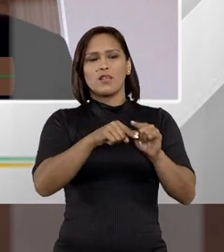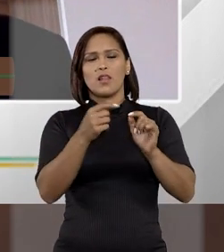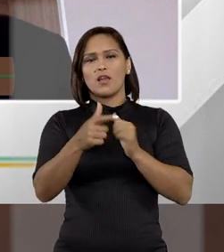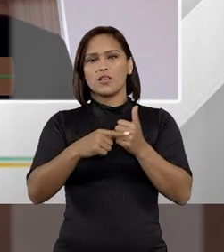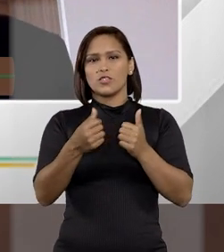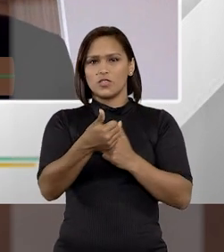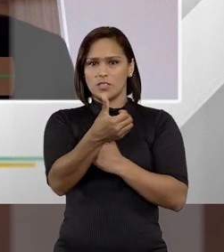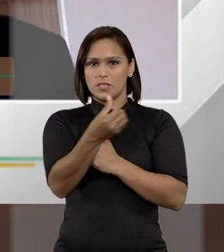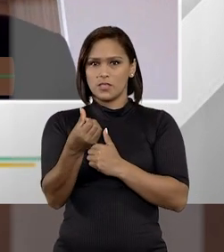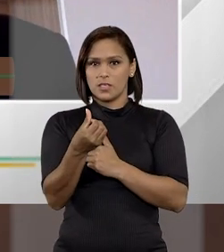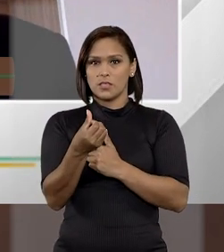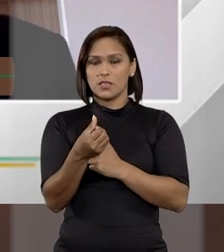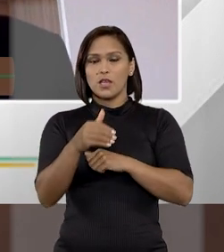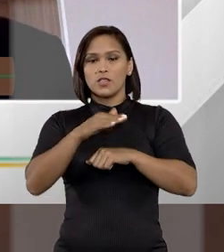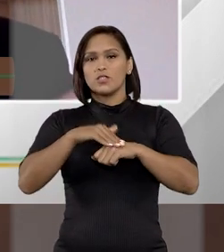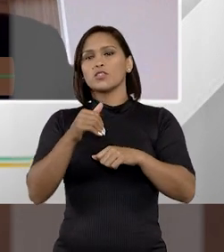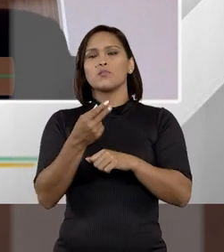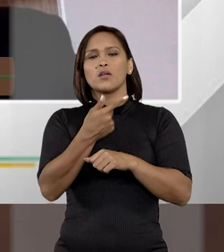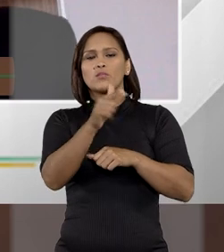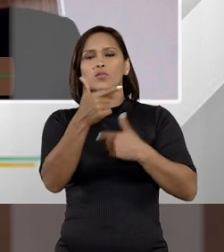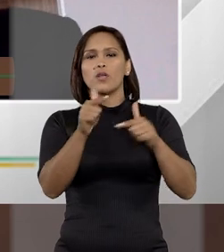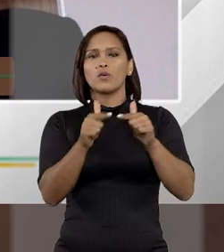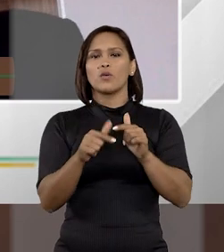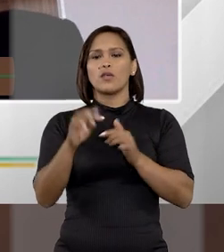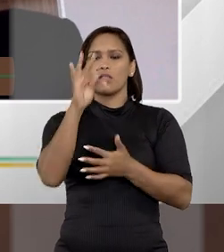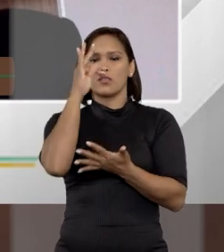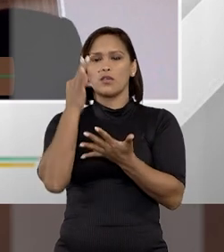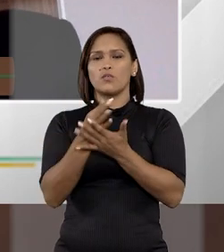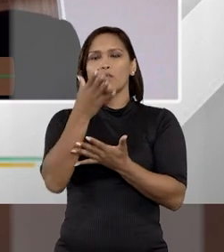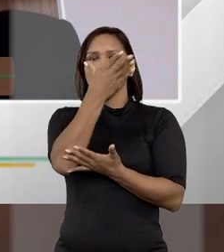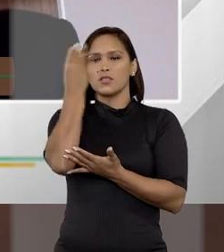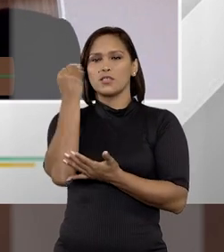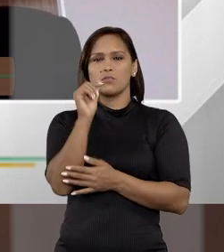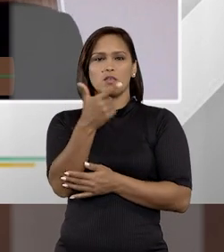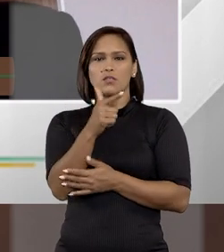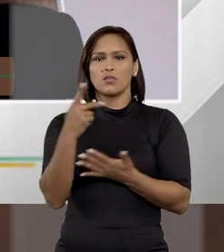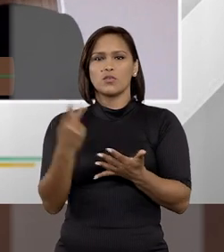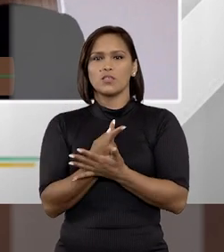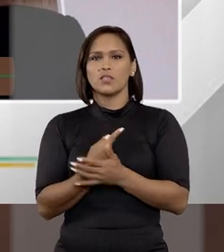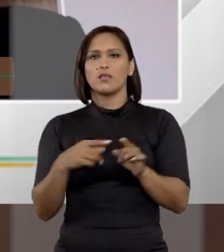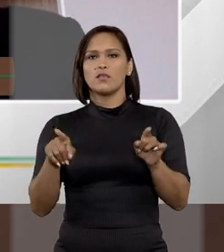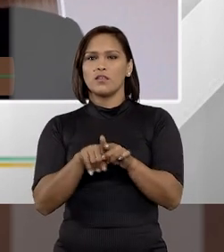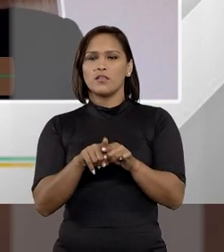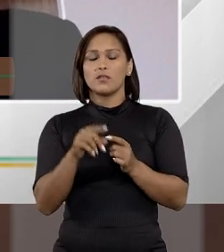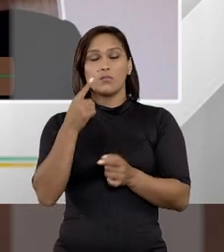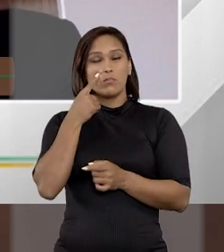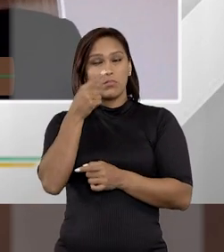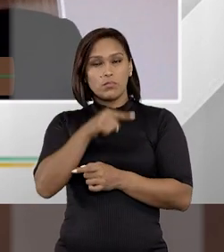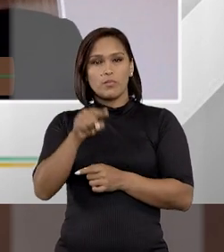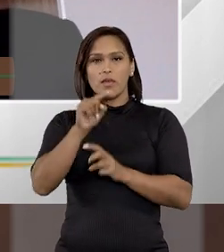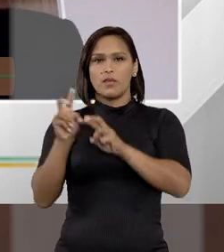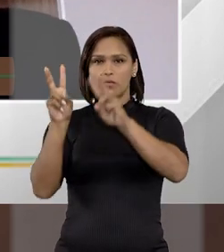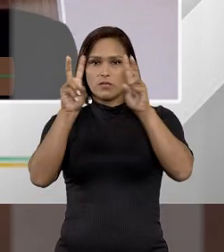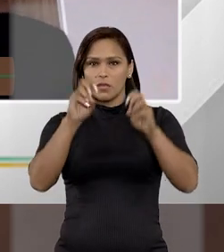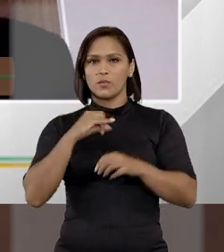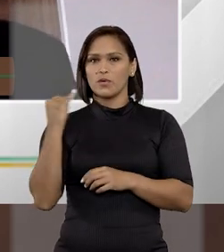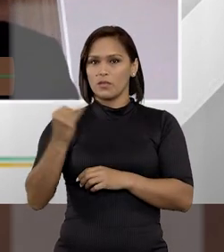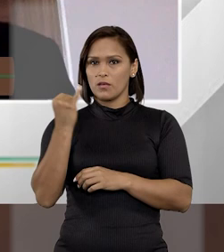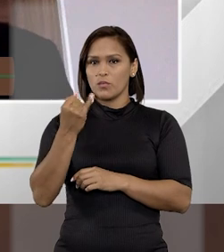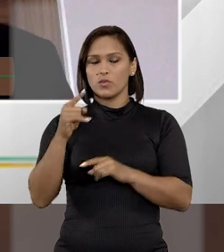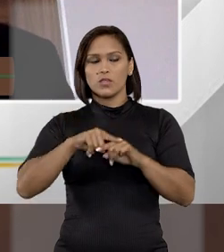316, prafo único, chamado por alguns autores, De teoria do não esquecimento. Isso aí também achei um tema que é